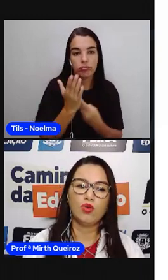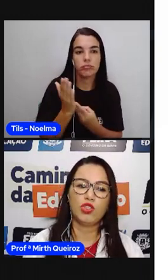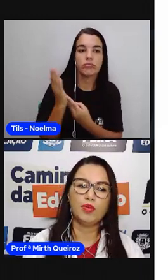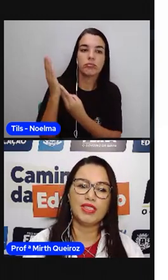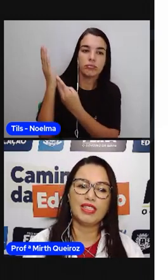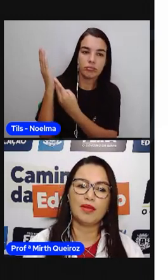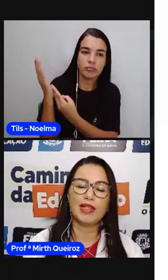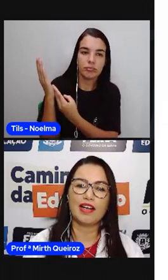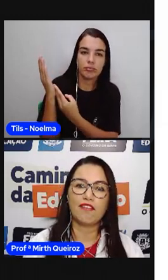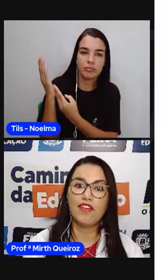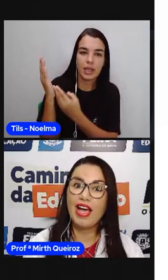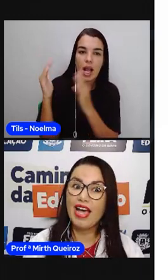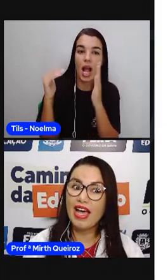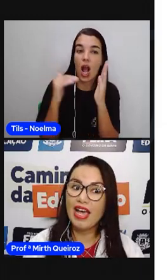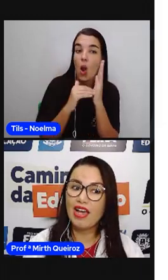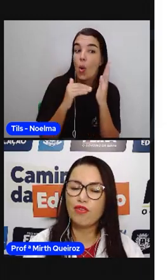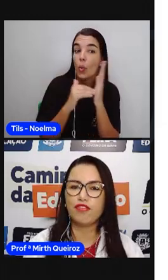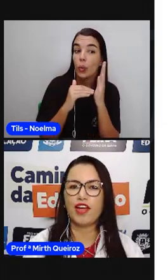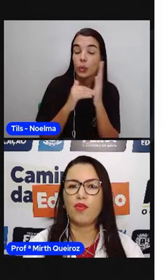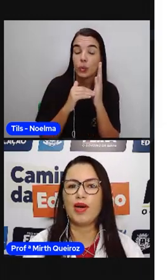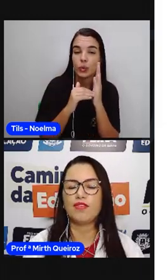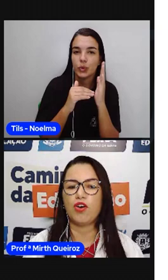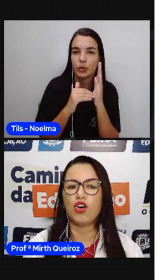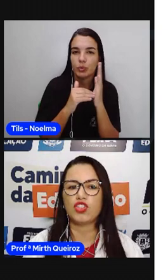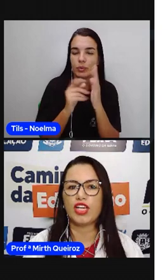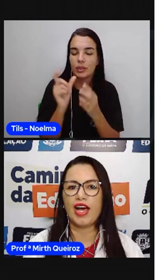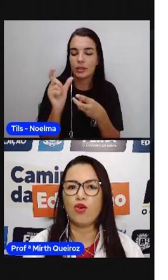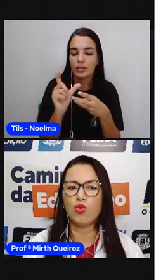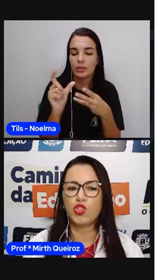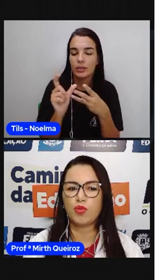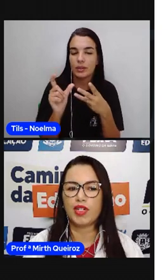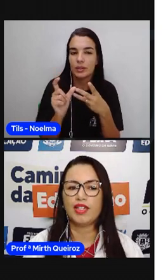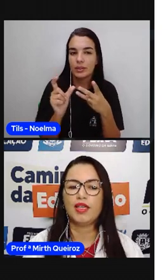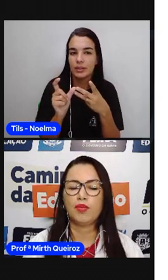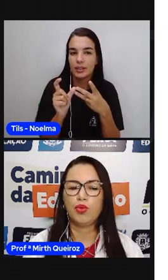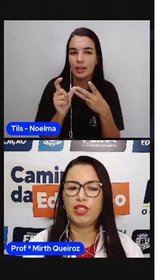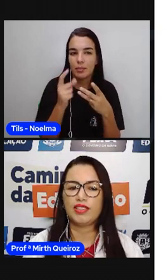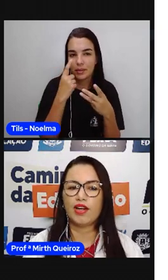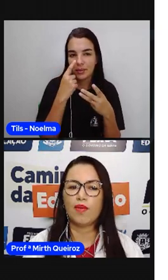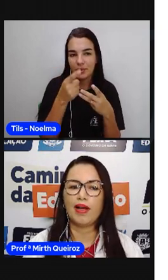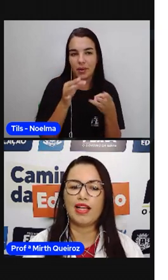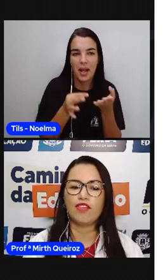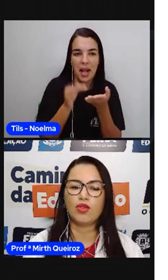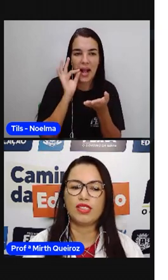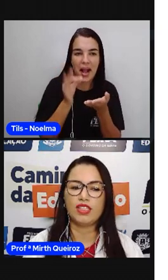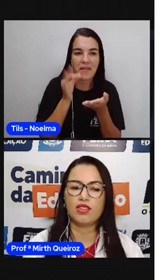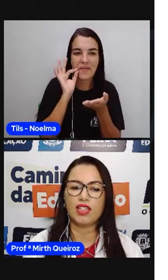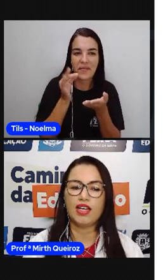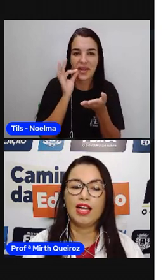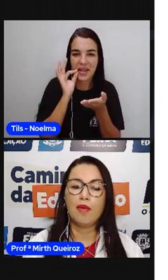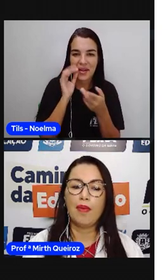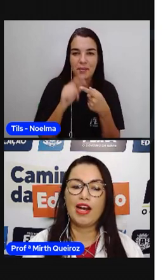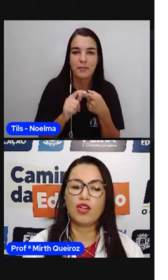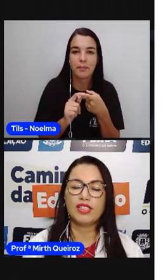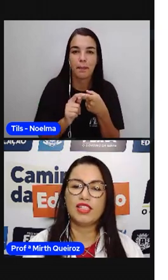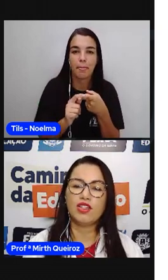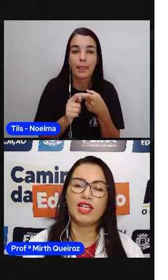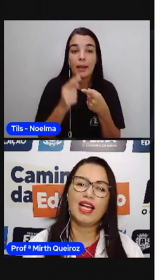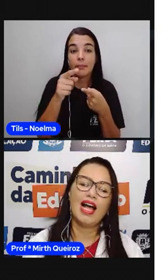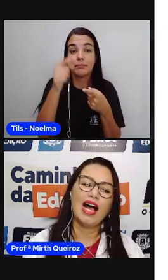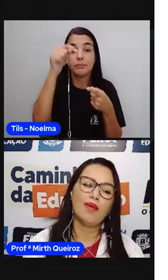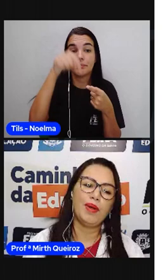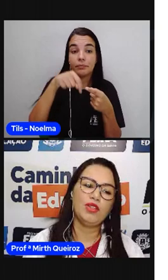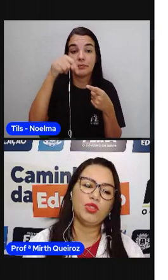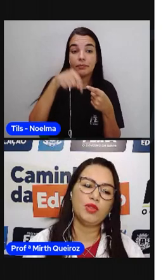Oxítona, última sílaba. A fé, o pé é mais forte, que é a última. Por isso que é uma palavra oxítona. Para a